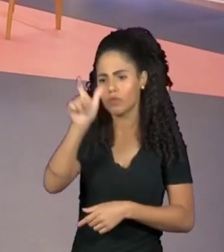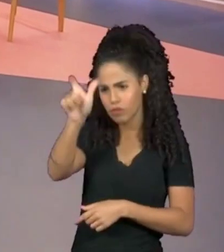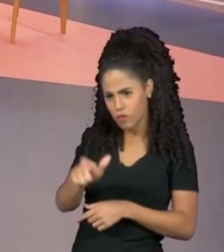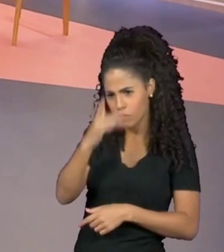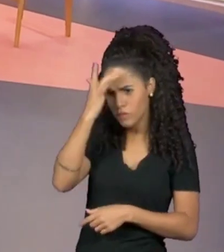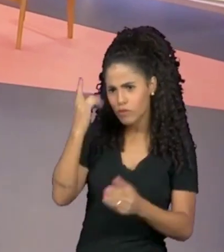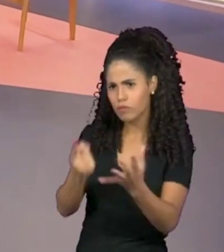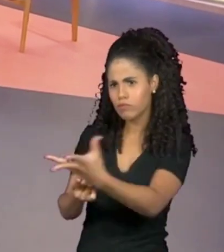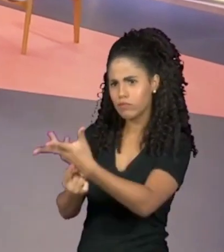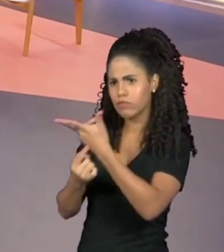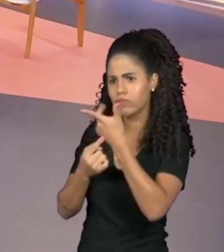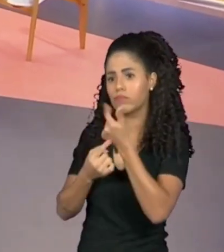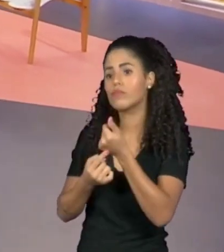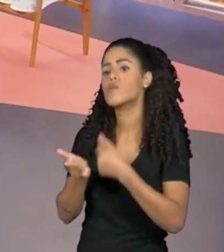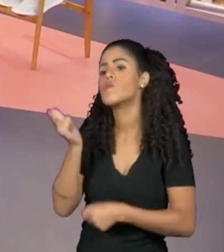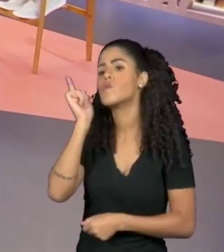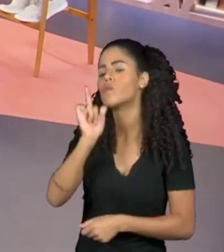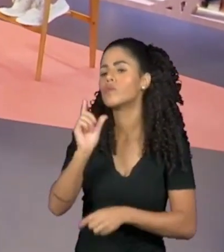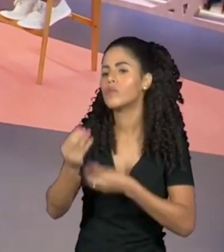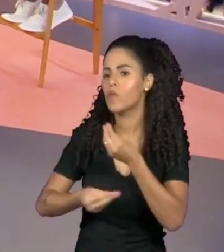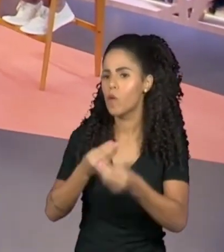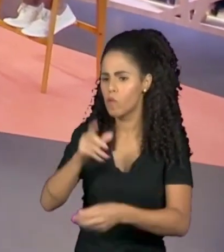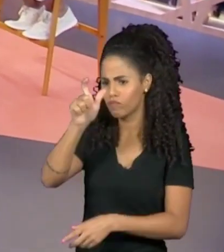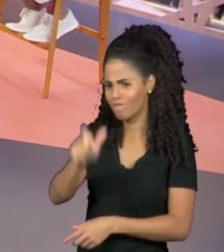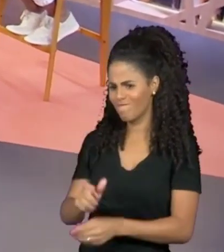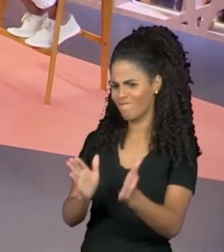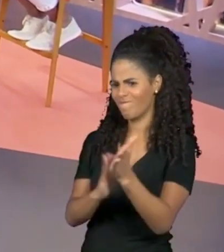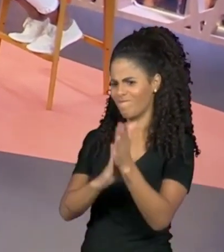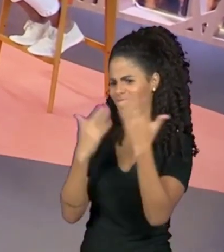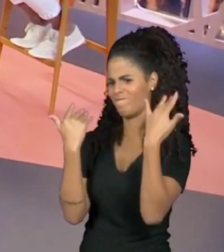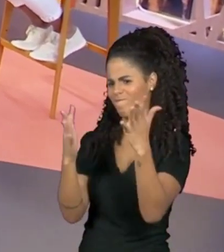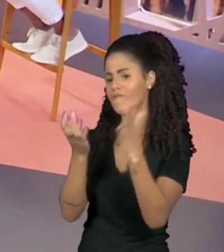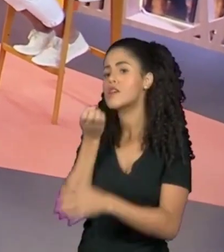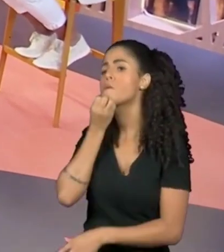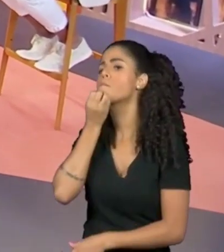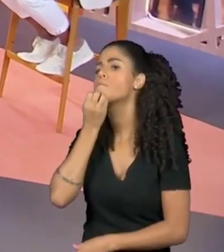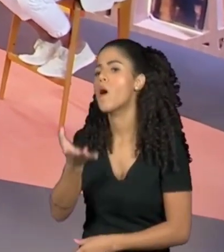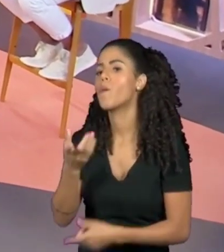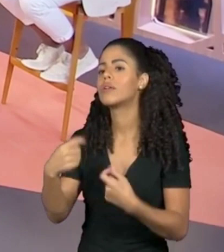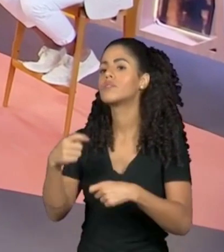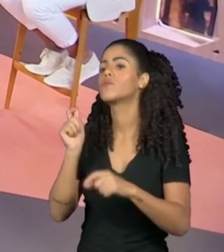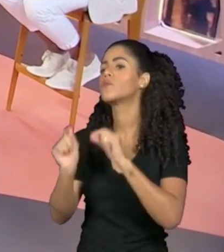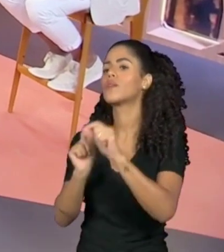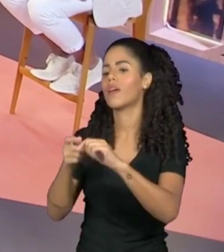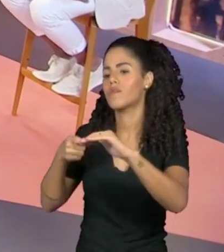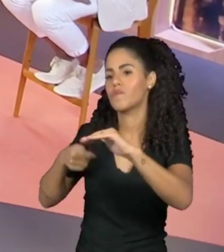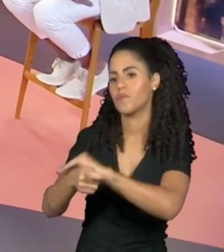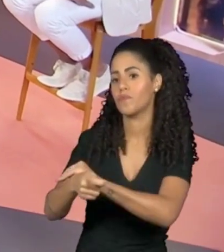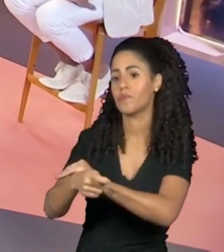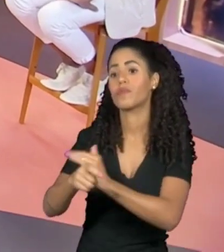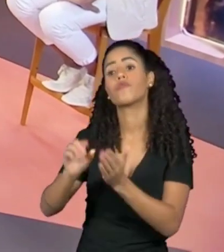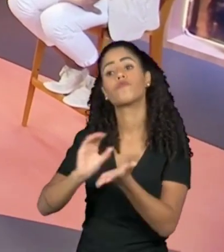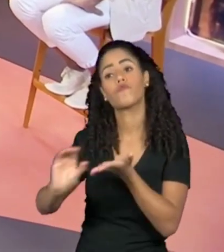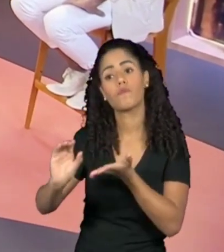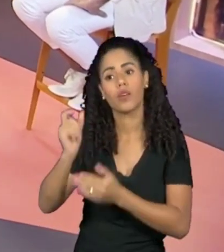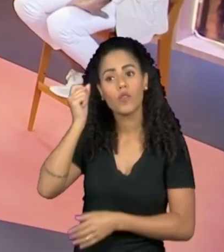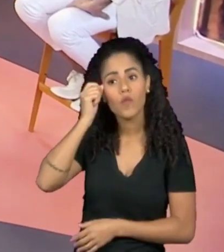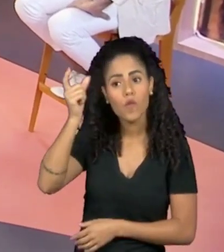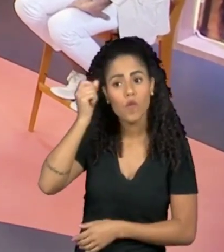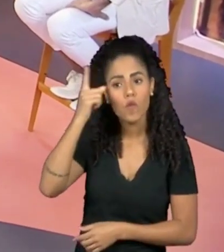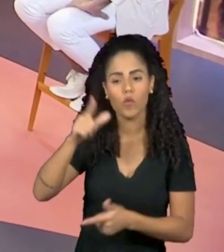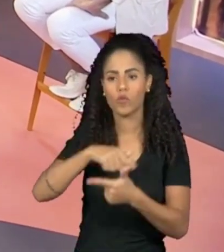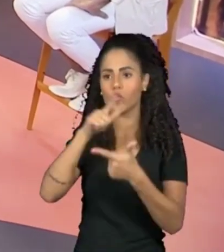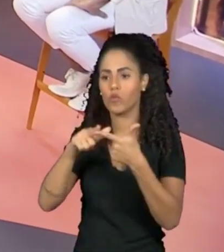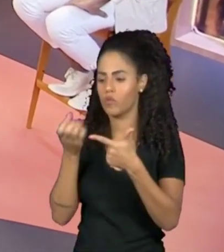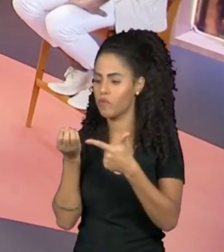artista em específico, e ser um bom artista, precisa de muito investimento. Investimento em cultura, investimento em